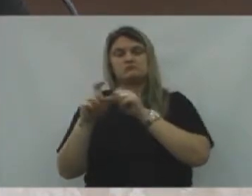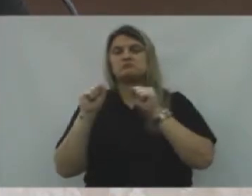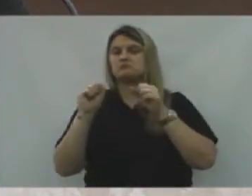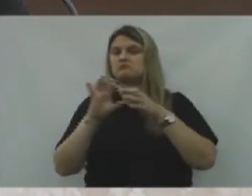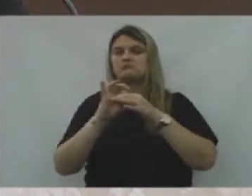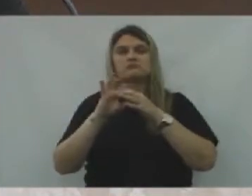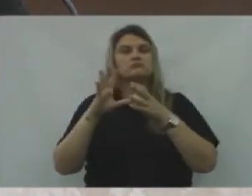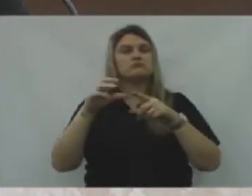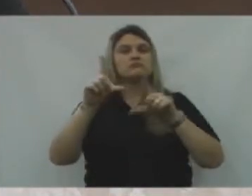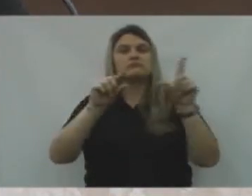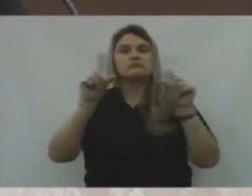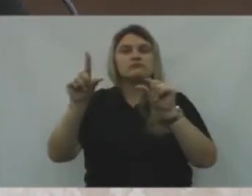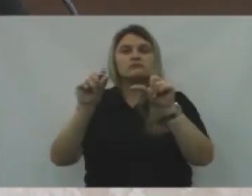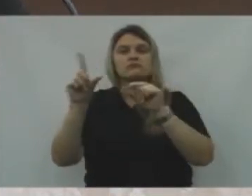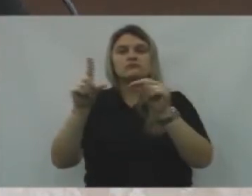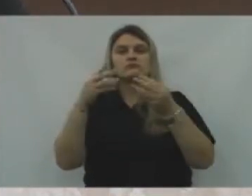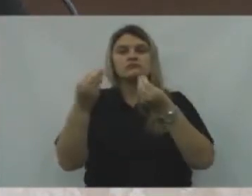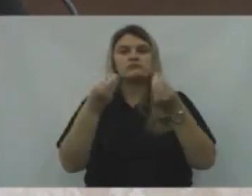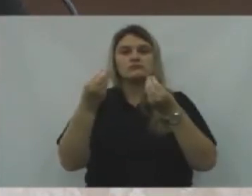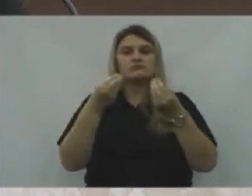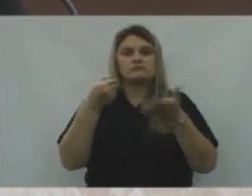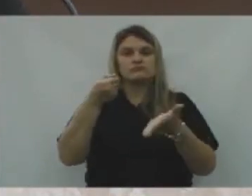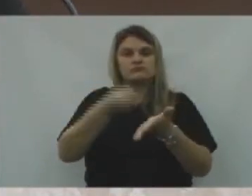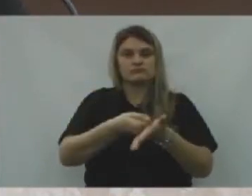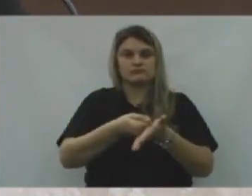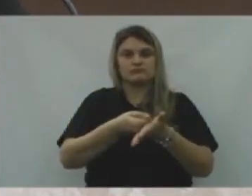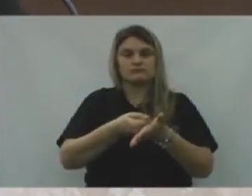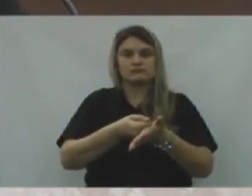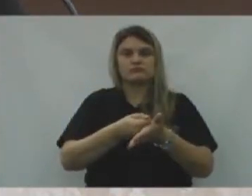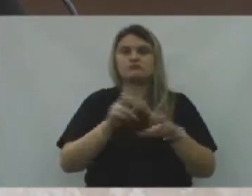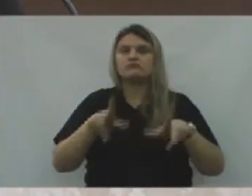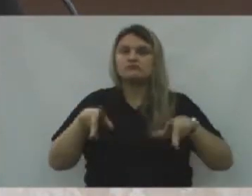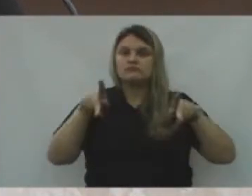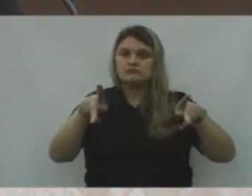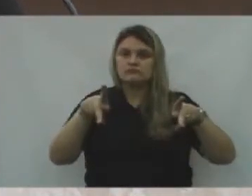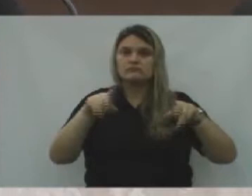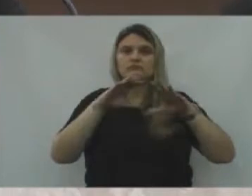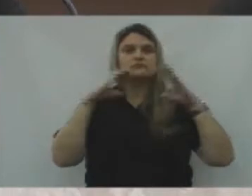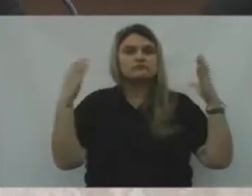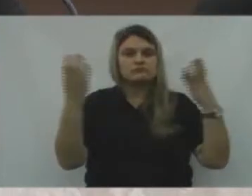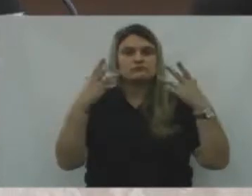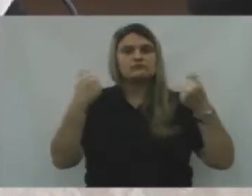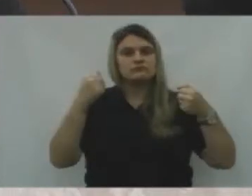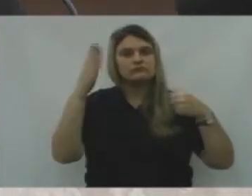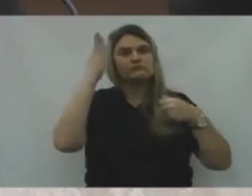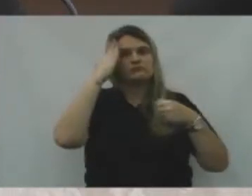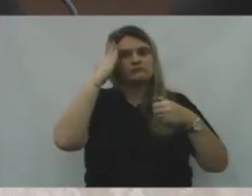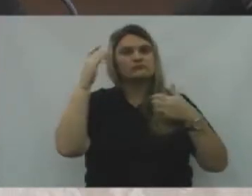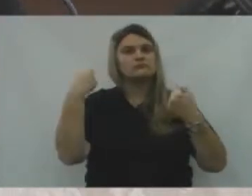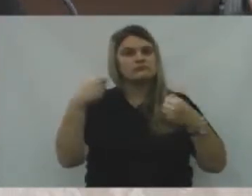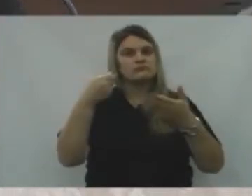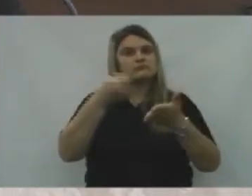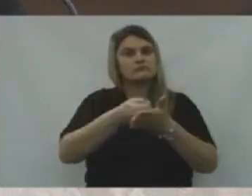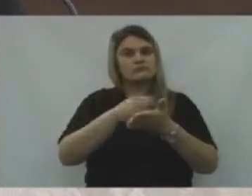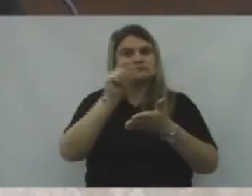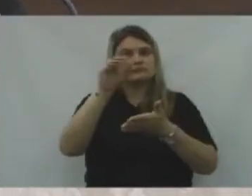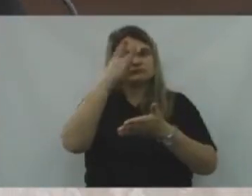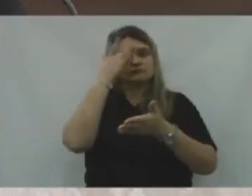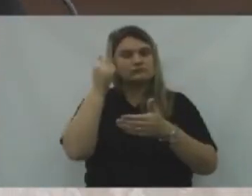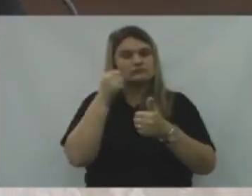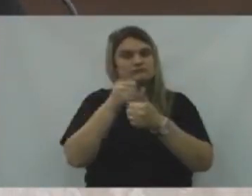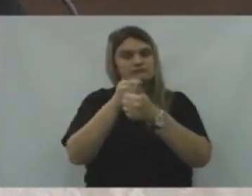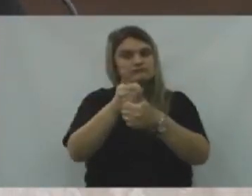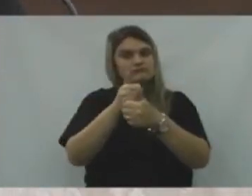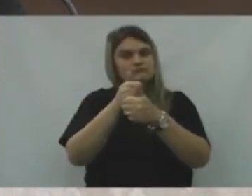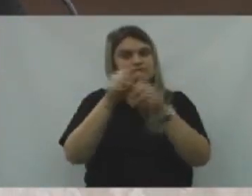É mais um informativo, Um reforço, Inclusive, Para a comunidade Que nos acompanha Pela internet, A sessão